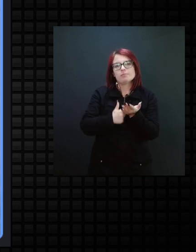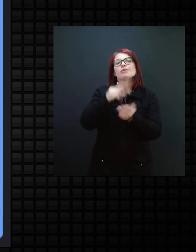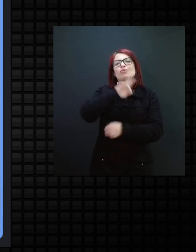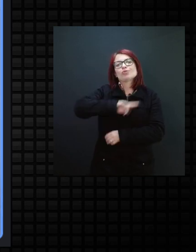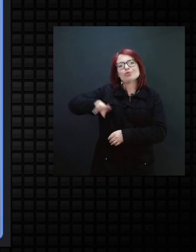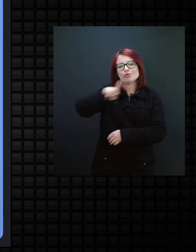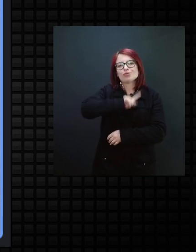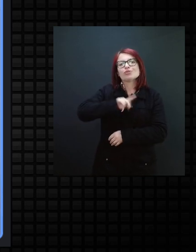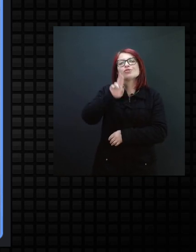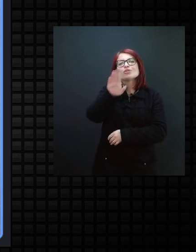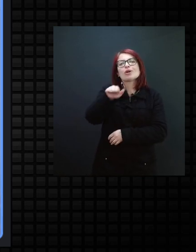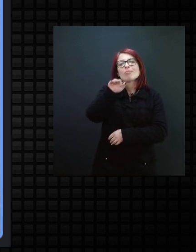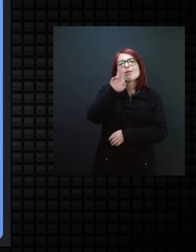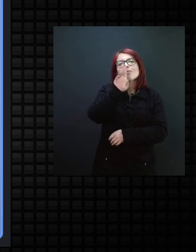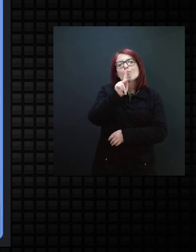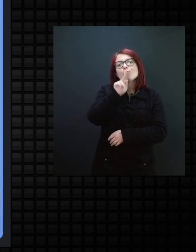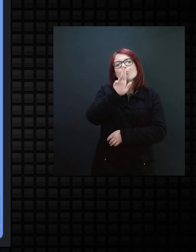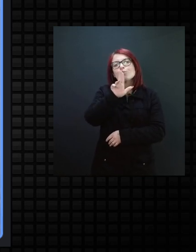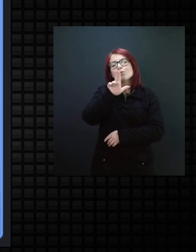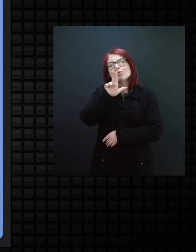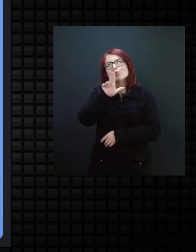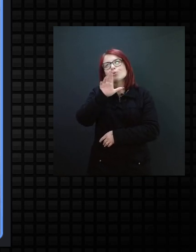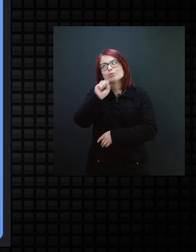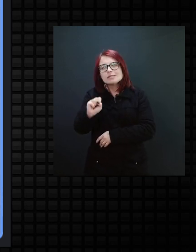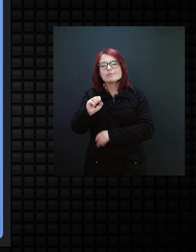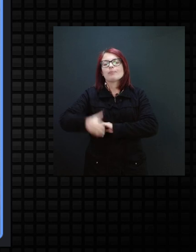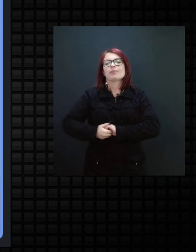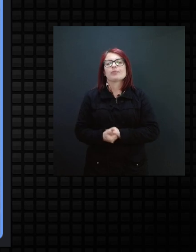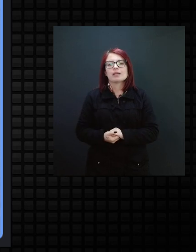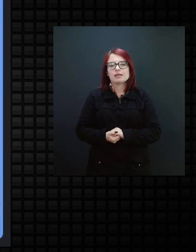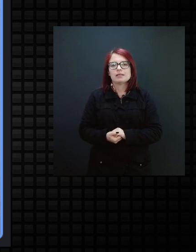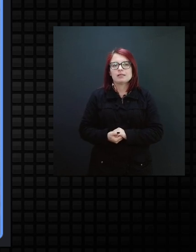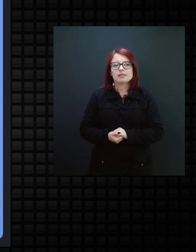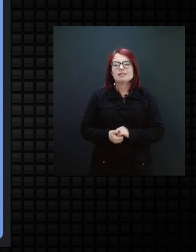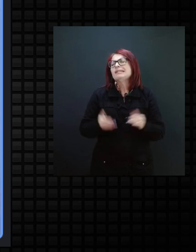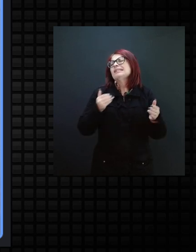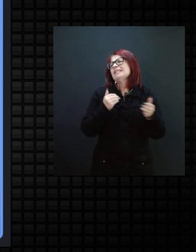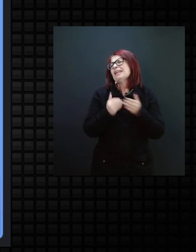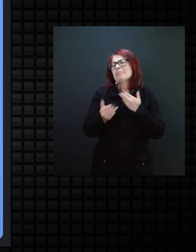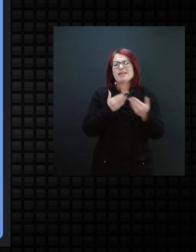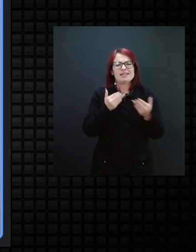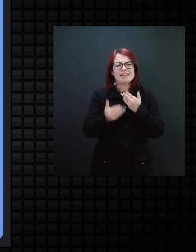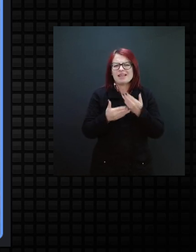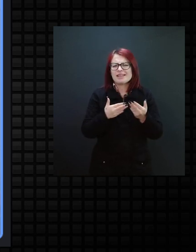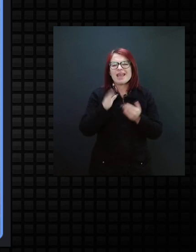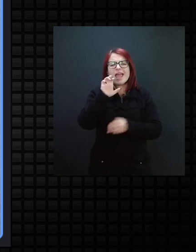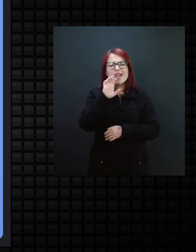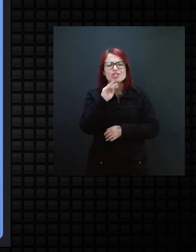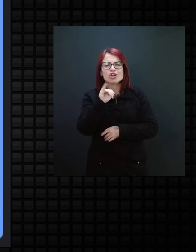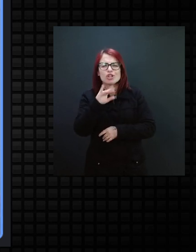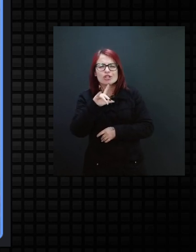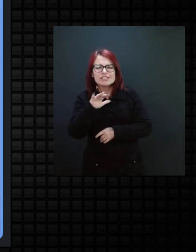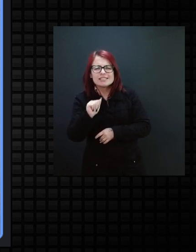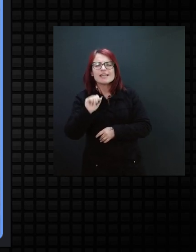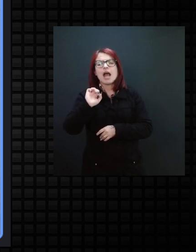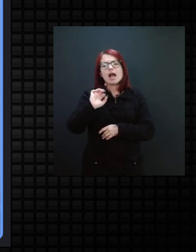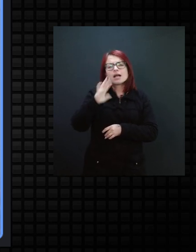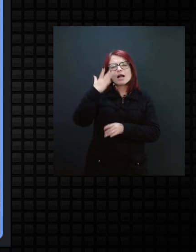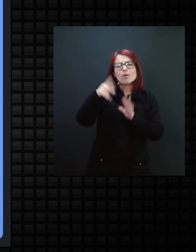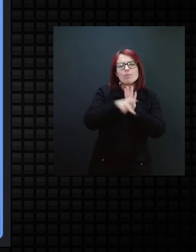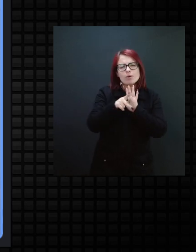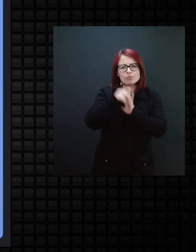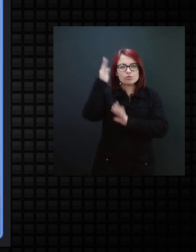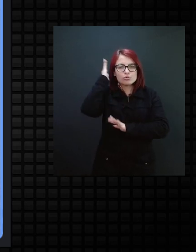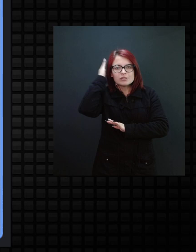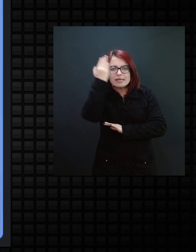Hoje, dependente, né, da etiologia, da causa da surdo-cegueira,